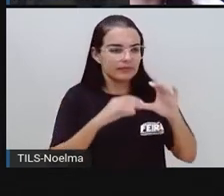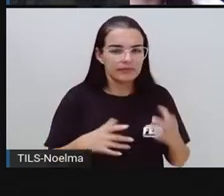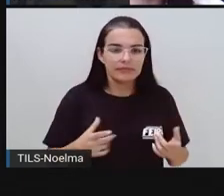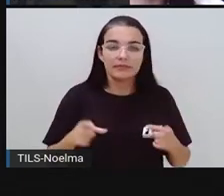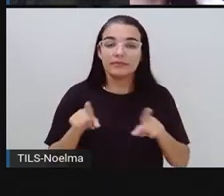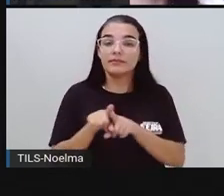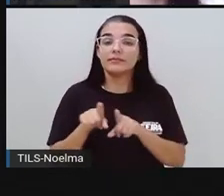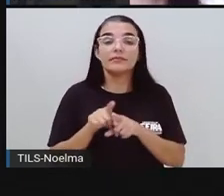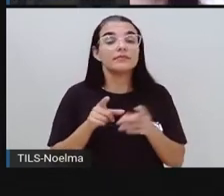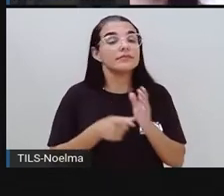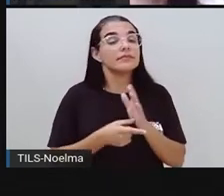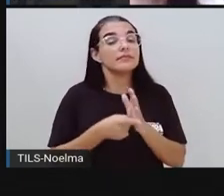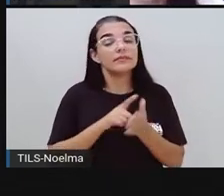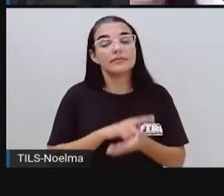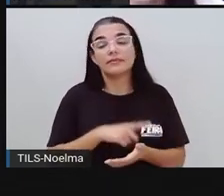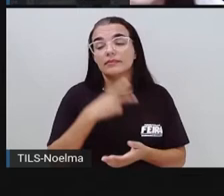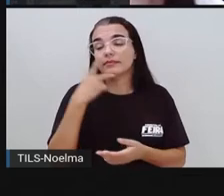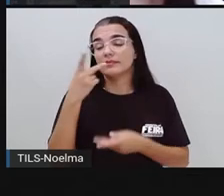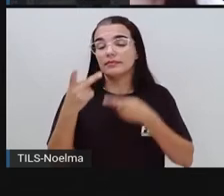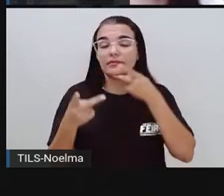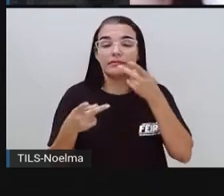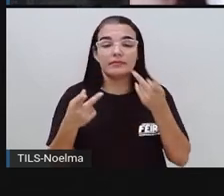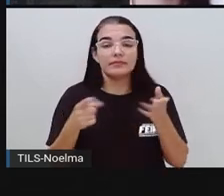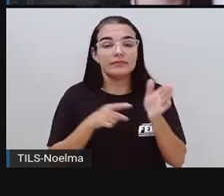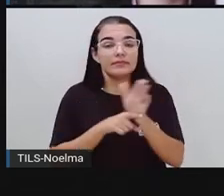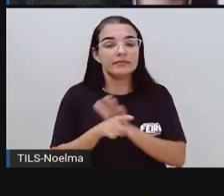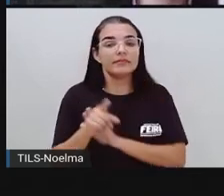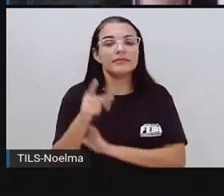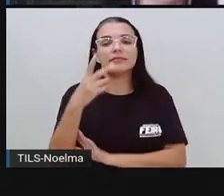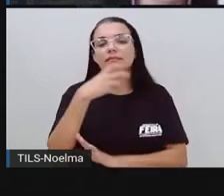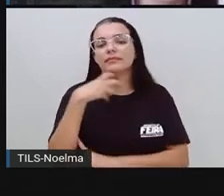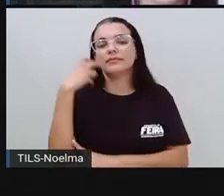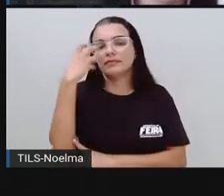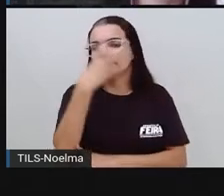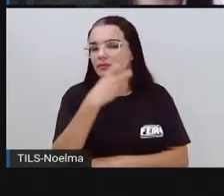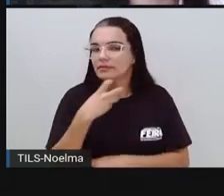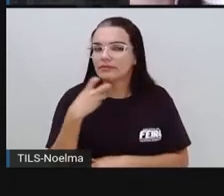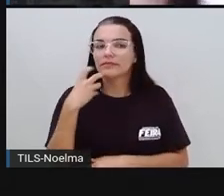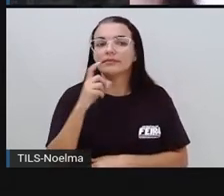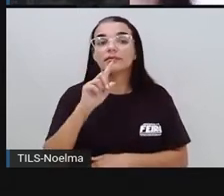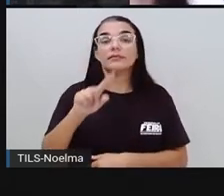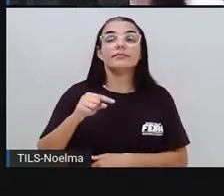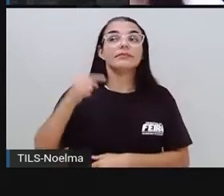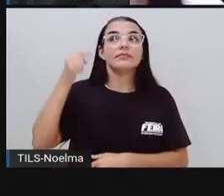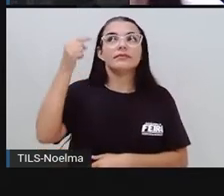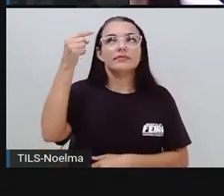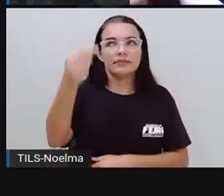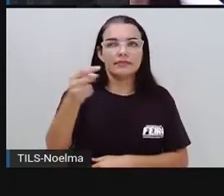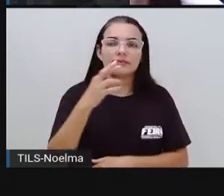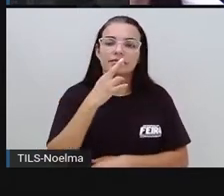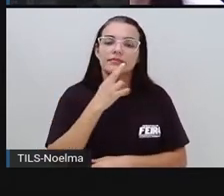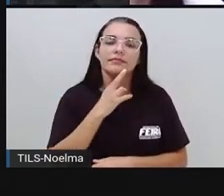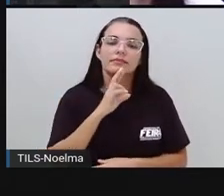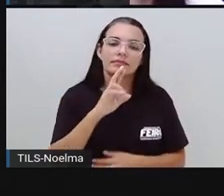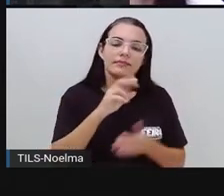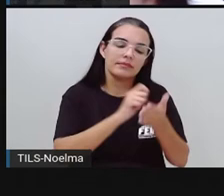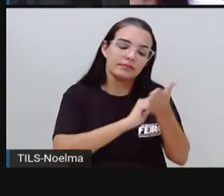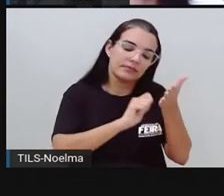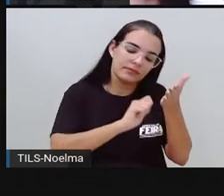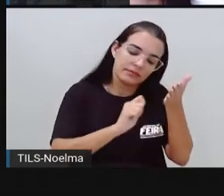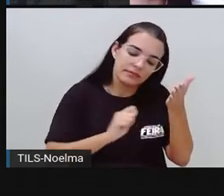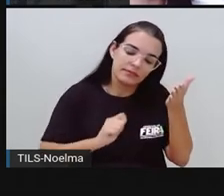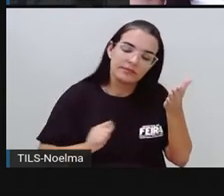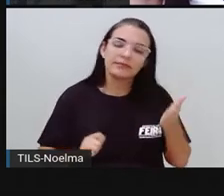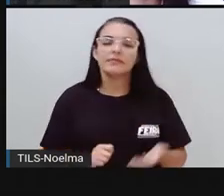ela passa por esse processo de oralidade, onde as perguntas são feitas e as respostas são dadas. Então,